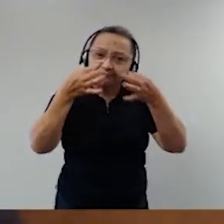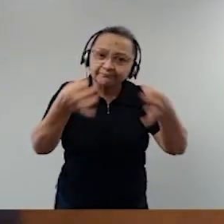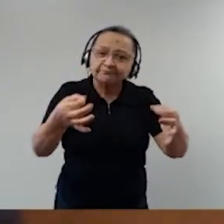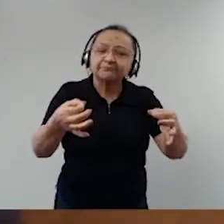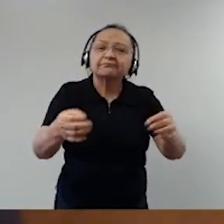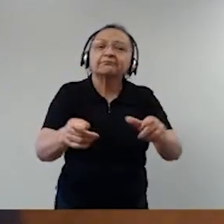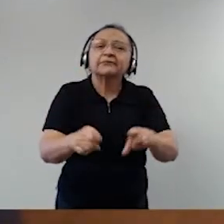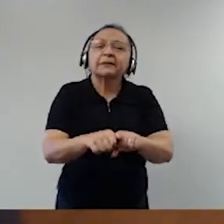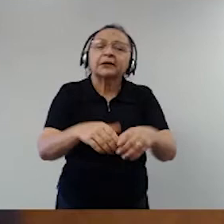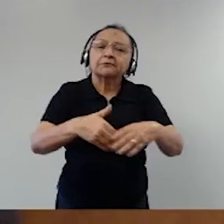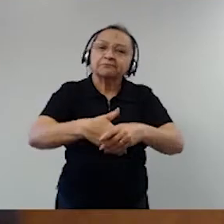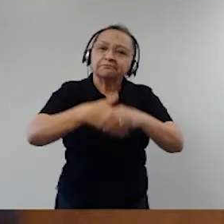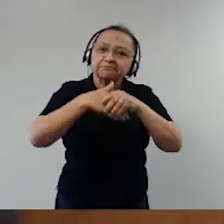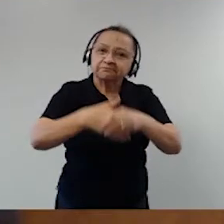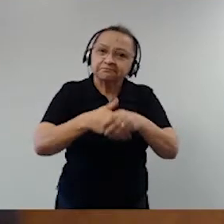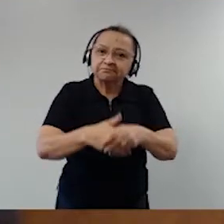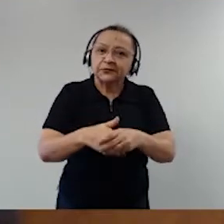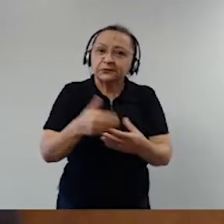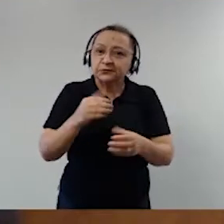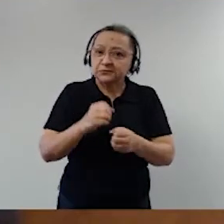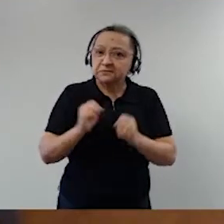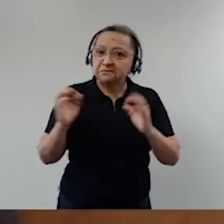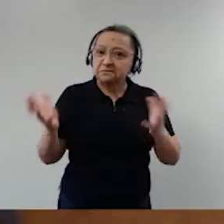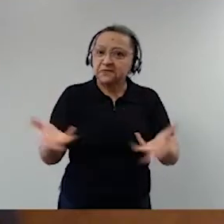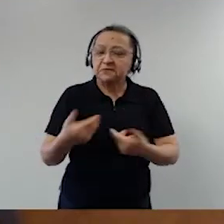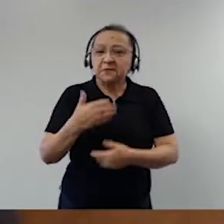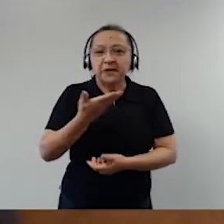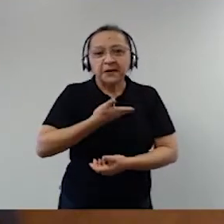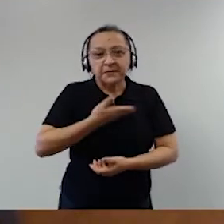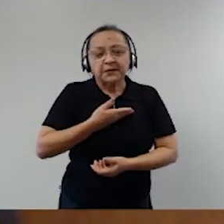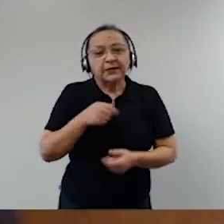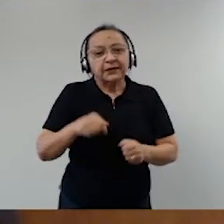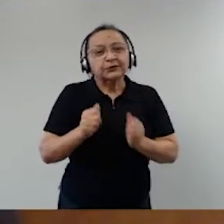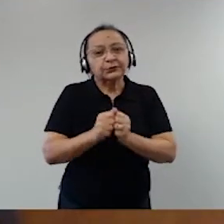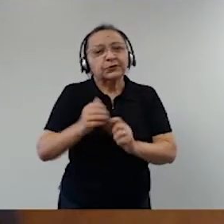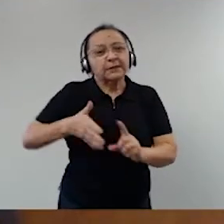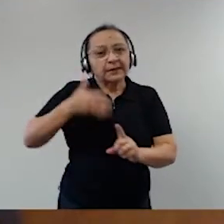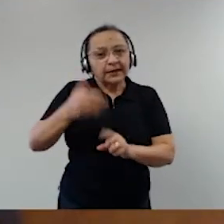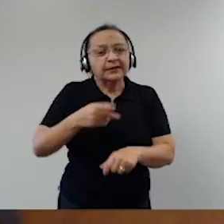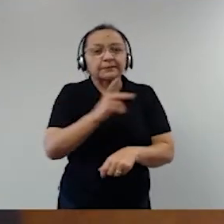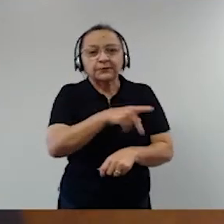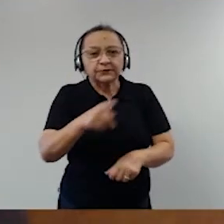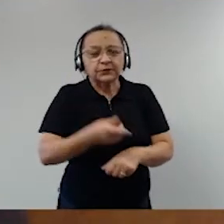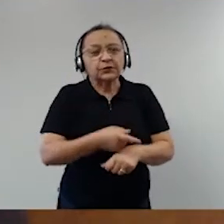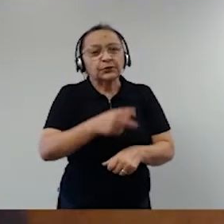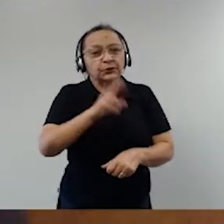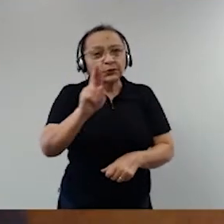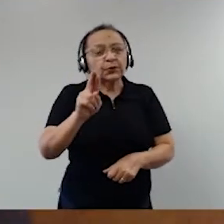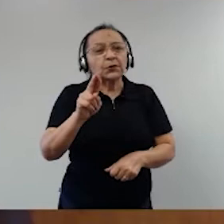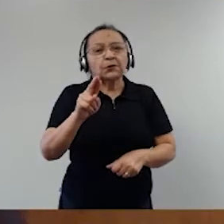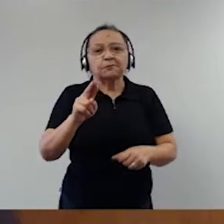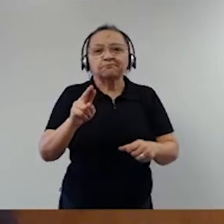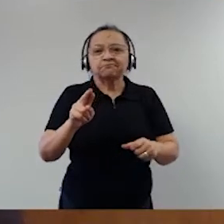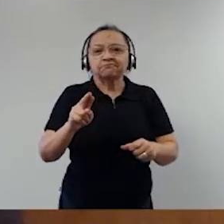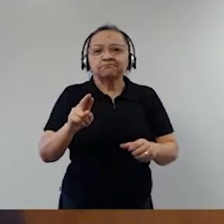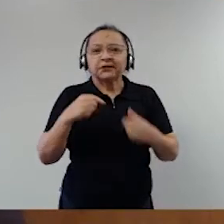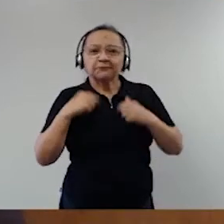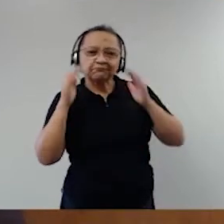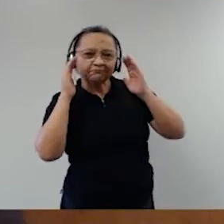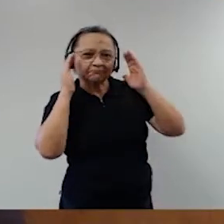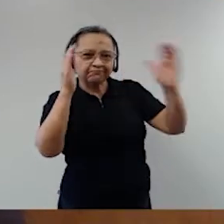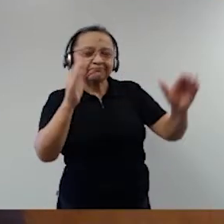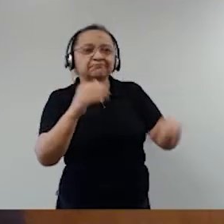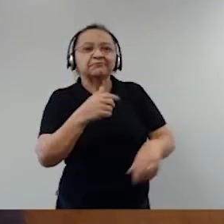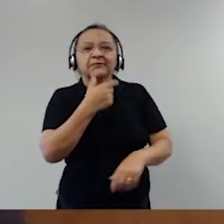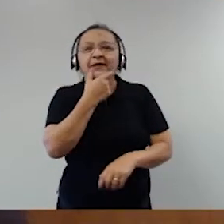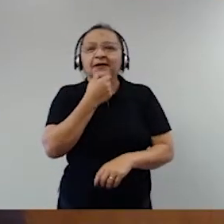cumprimentar os ilustres companheiros de painel, professor, doutor, mestre de todos nós, Ives Gandra da Silva Martins.